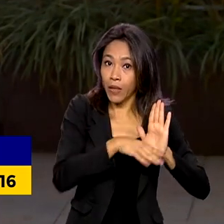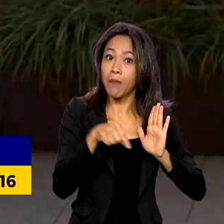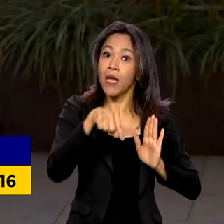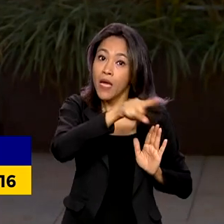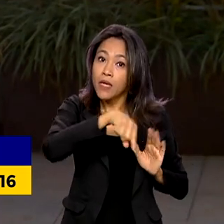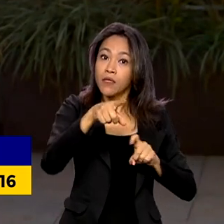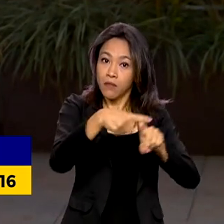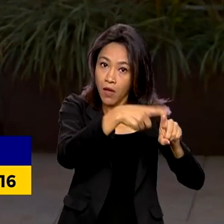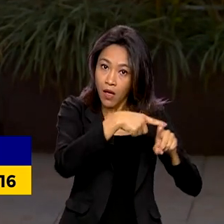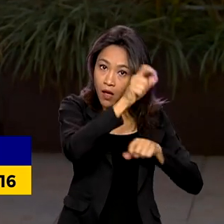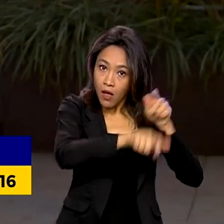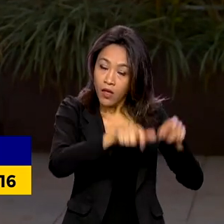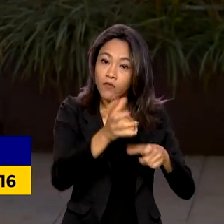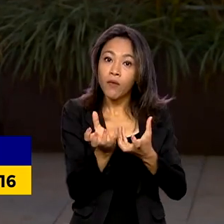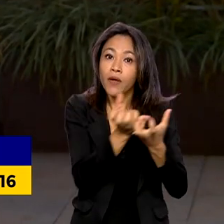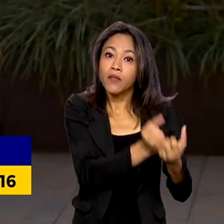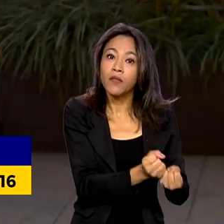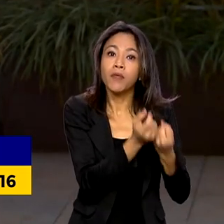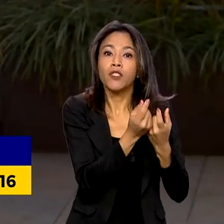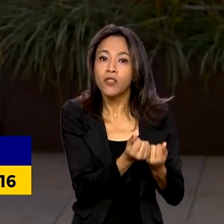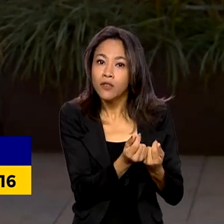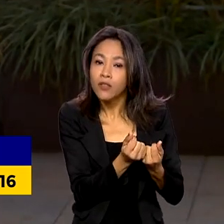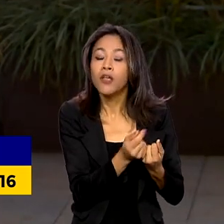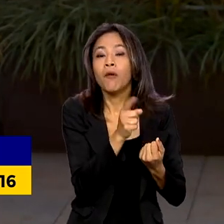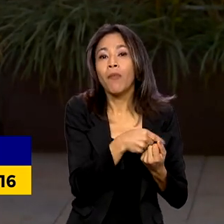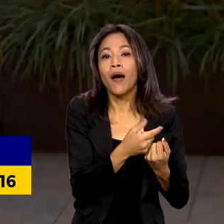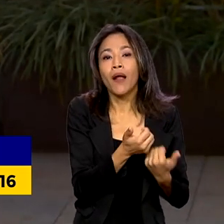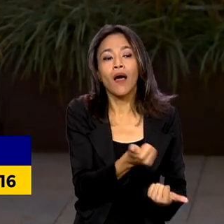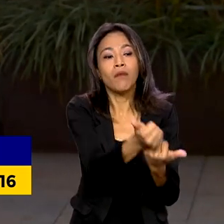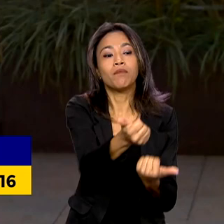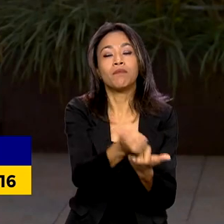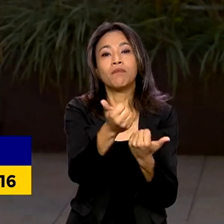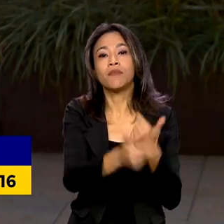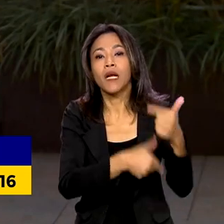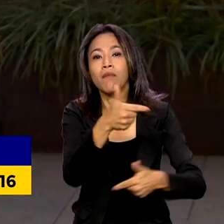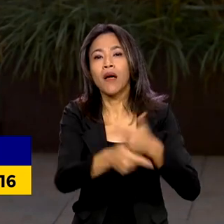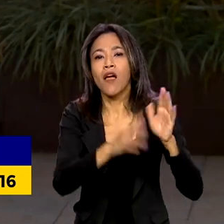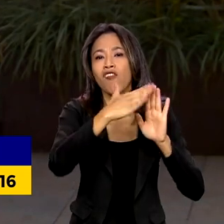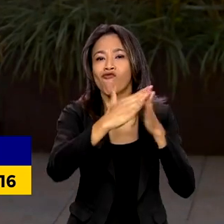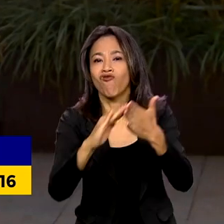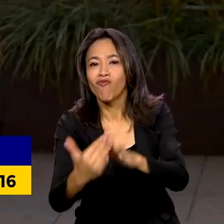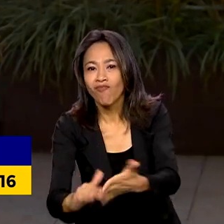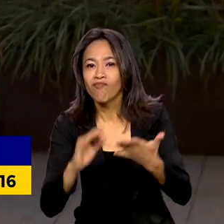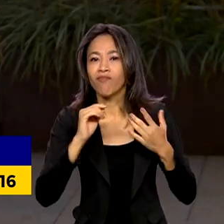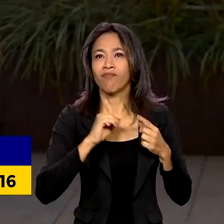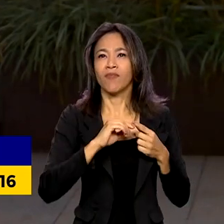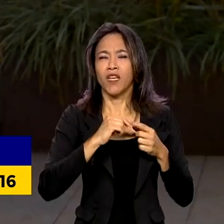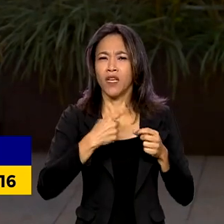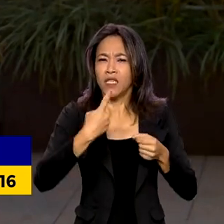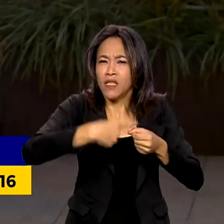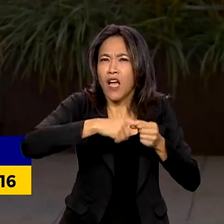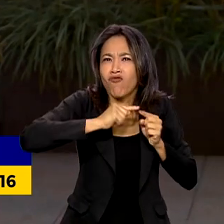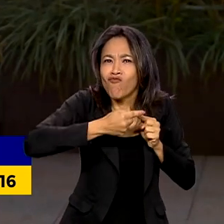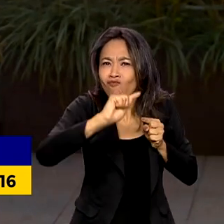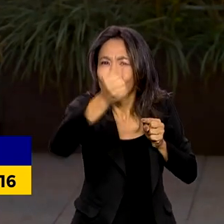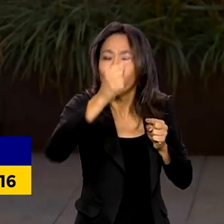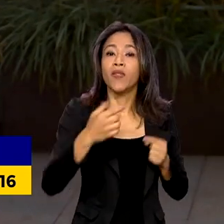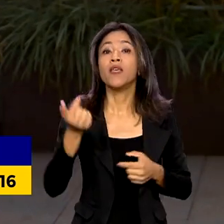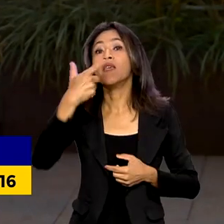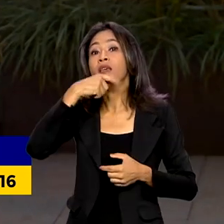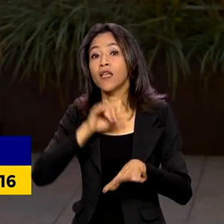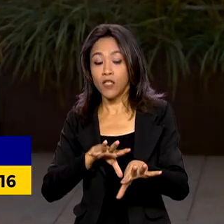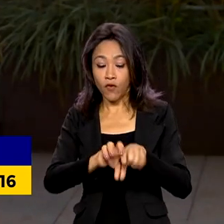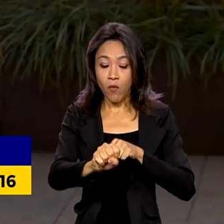benefícios para atuar nas periferias e nas regiões mais remotas do país. E quem se formou usando o Fundo de